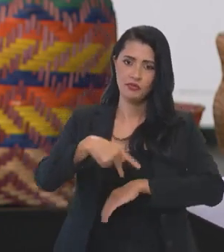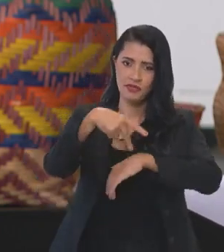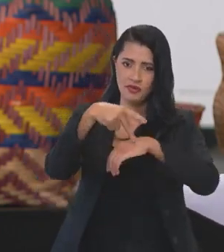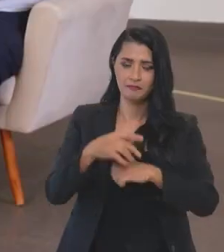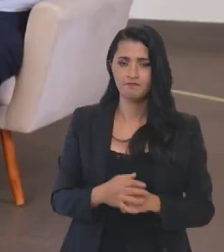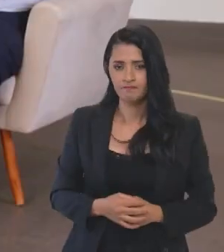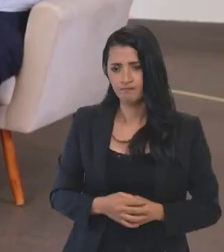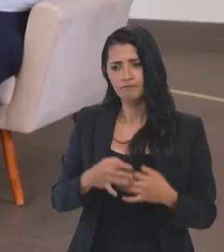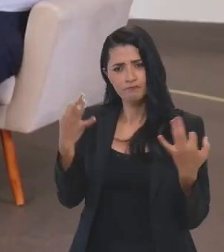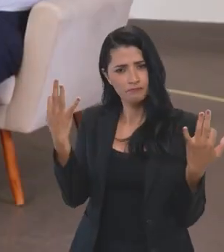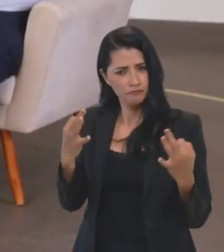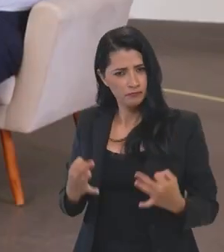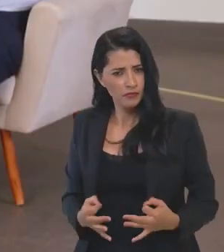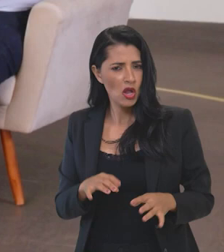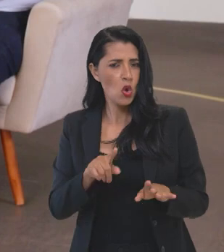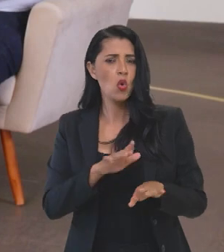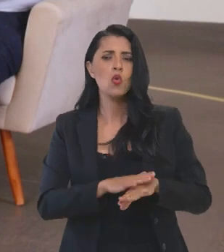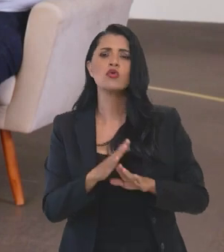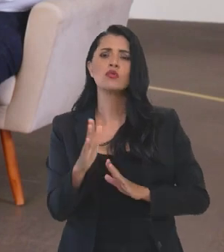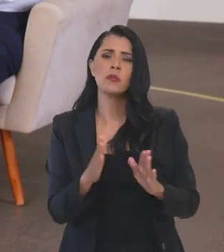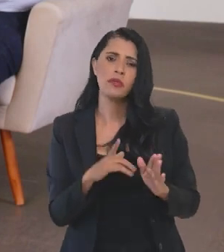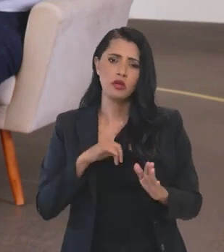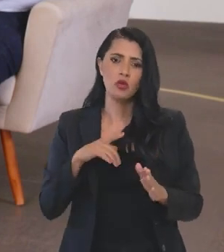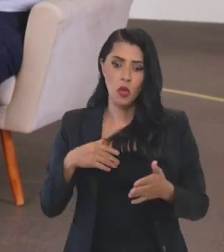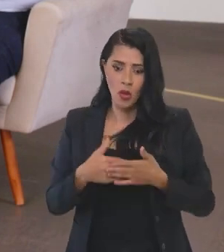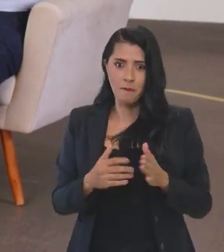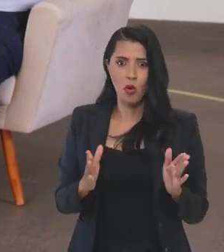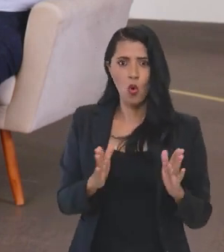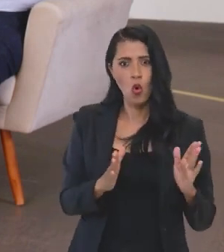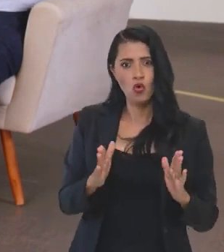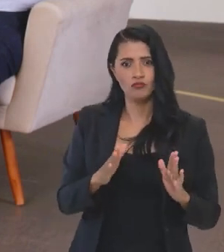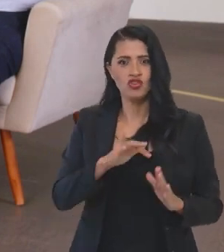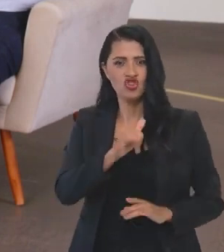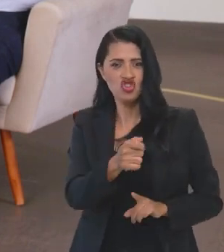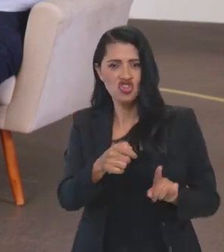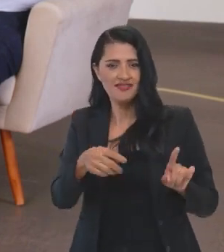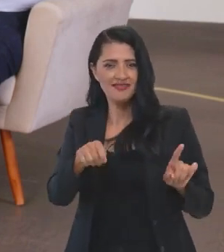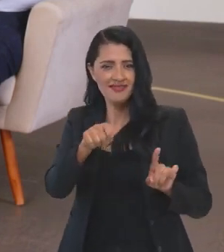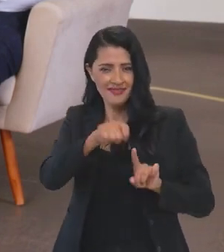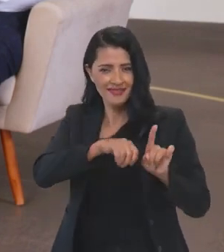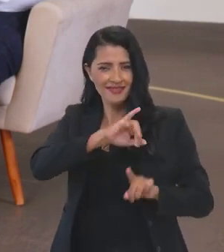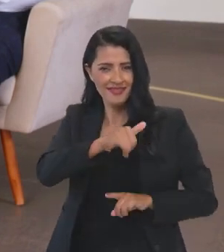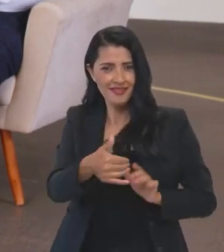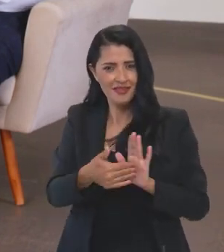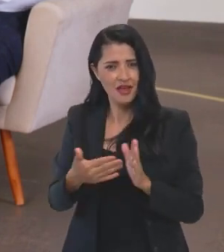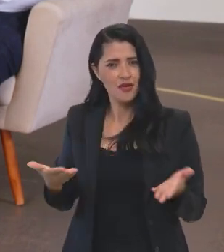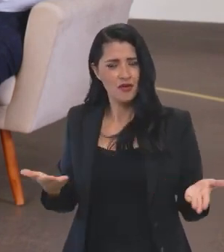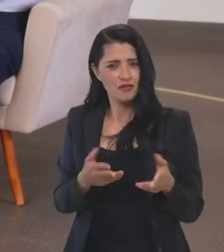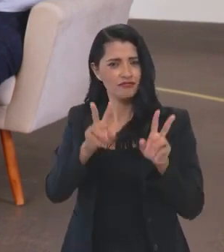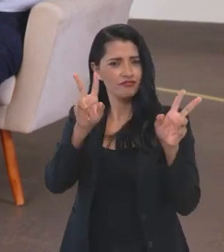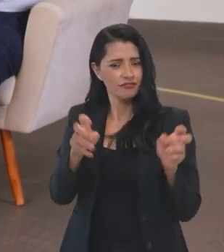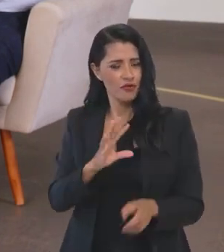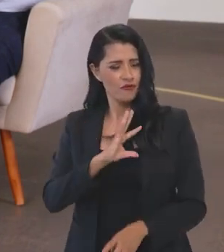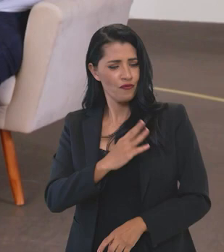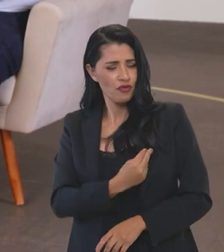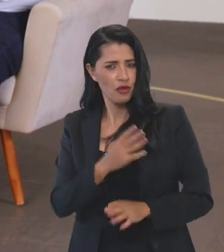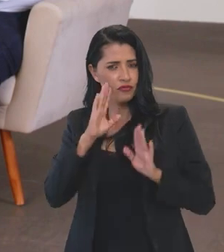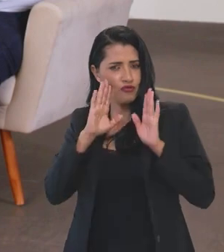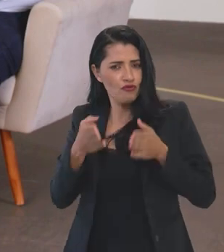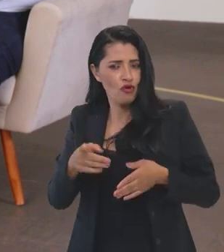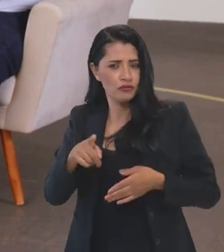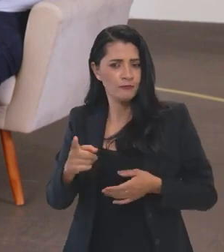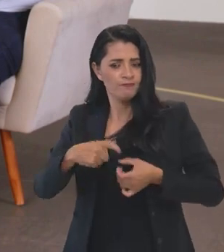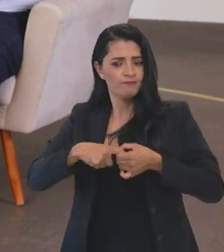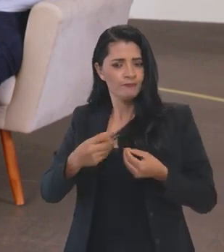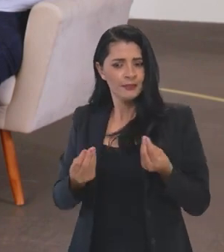do próprio país. Perfeito. Agora, nesse período relativamente curto, de janeiro para cá, a atuação da FUNAI foi concentrada nessa